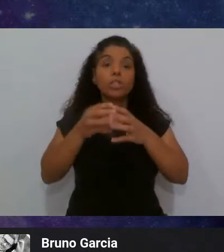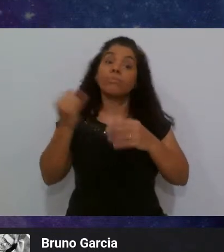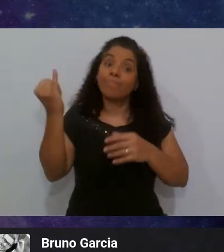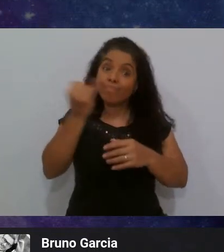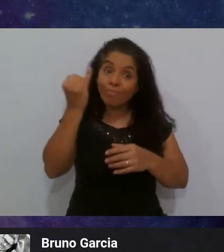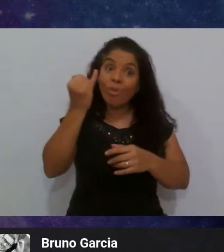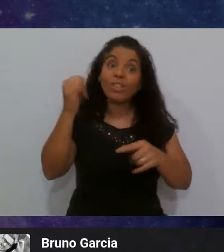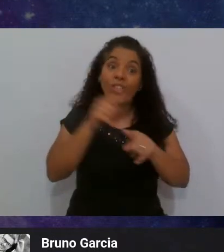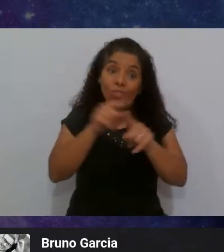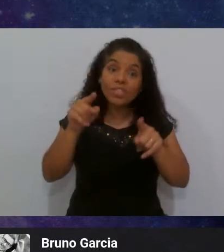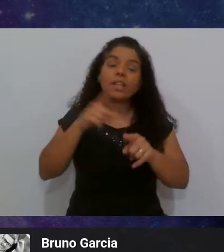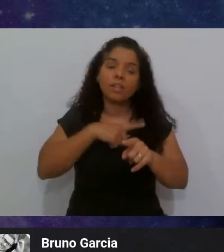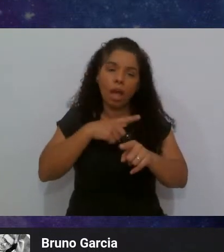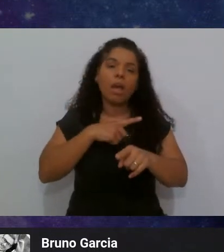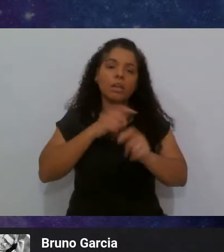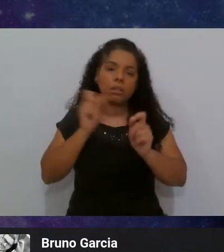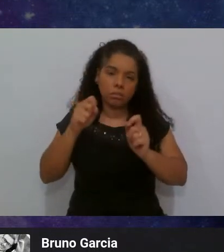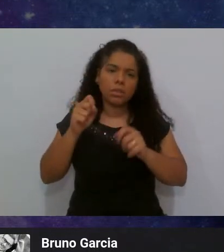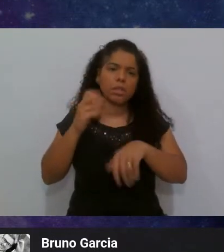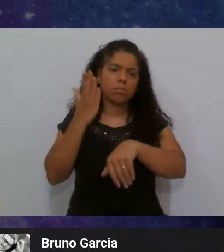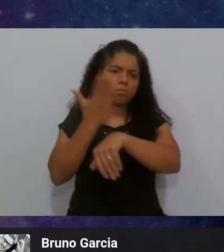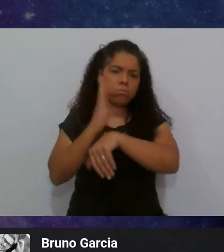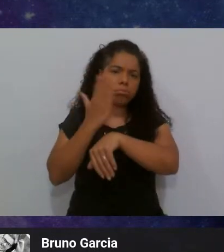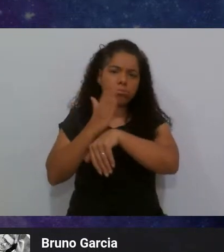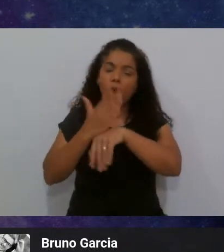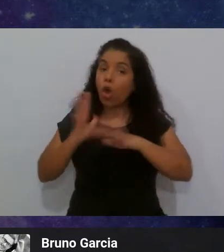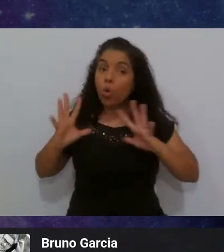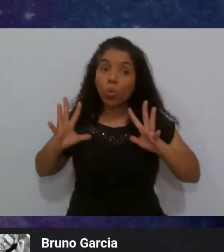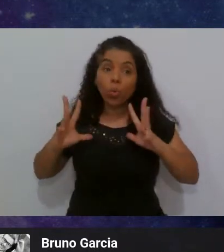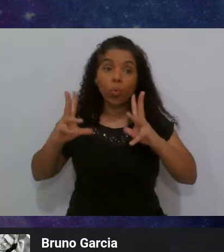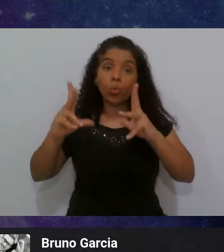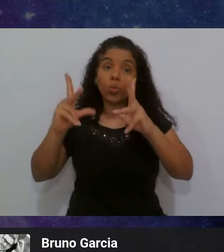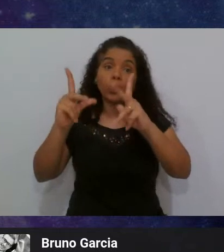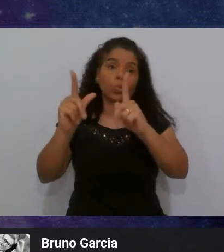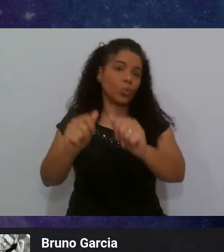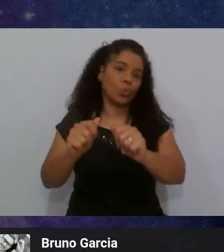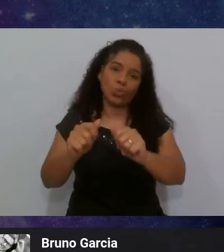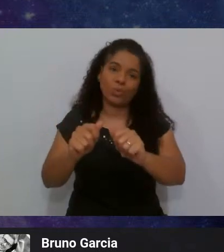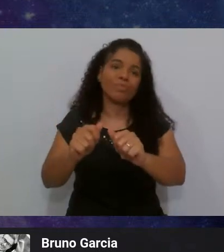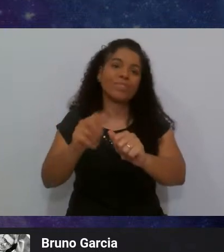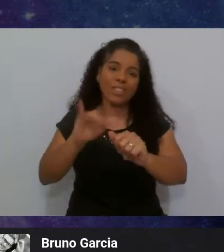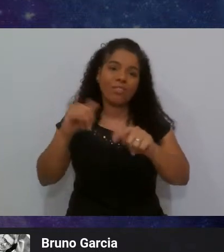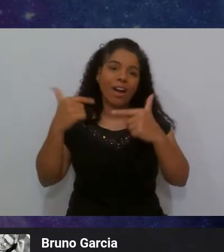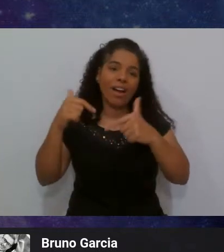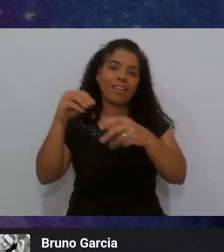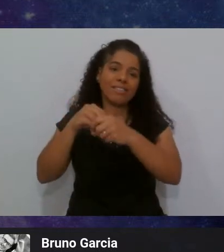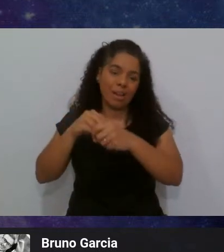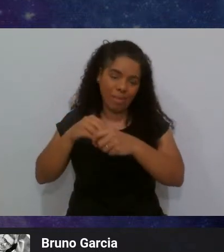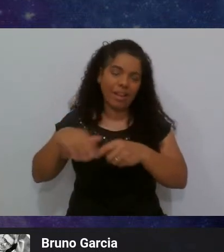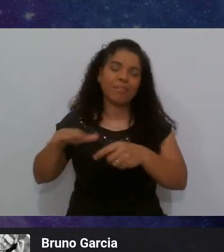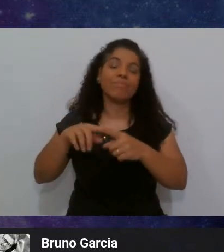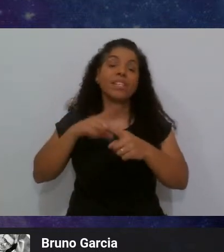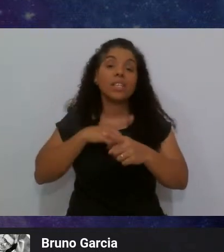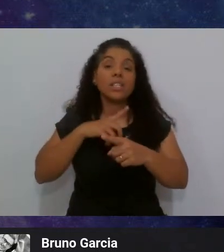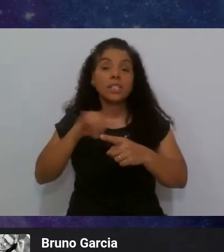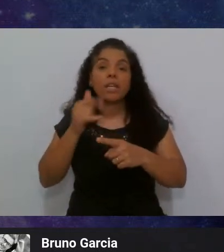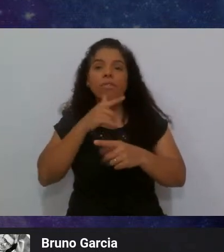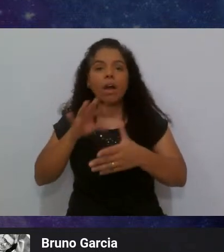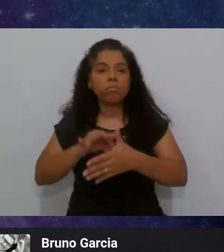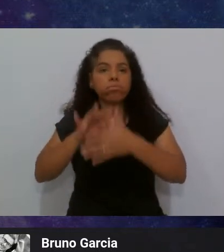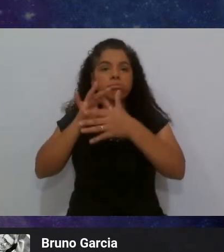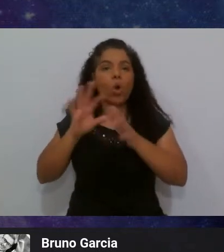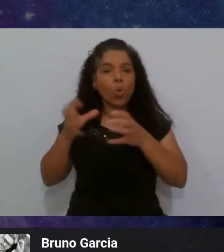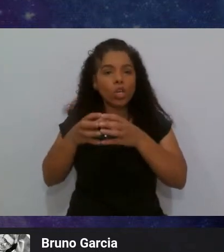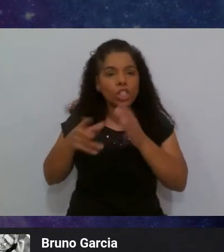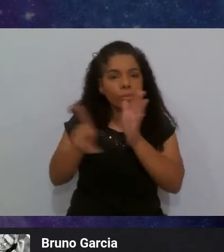que você tenha a prática de tudo aquilo que você vai trabalhar ali. Então, se você vai liderar um time de